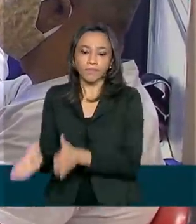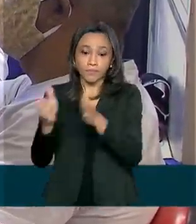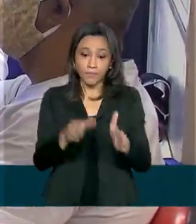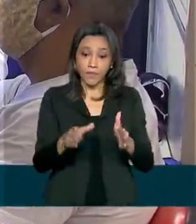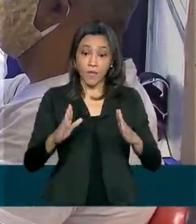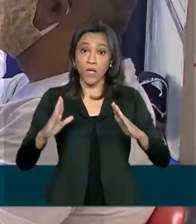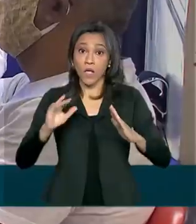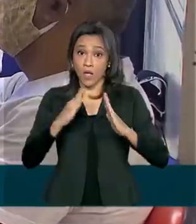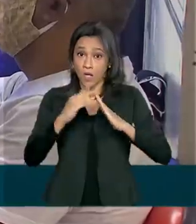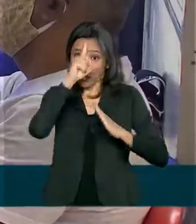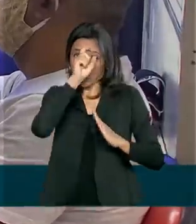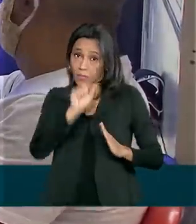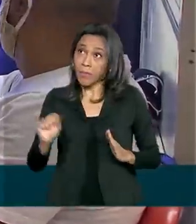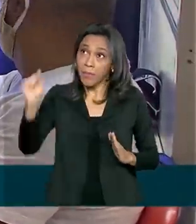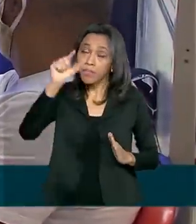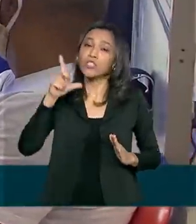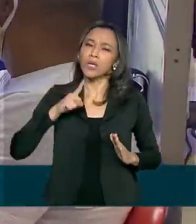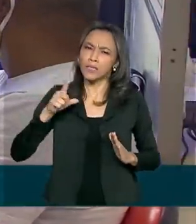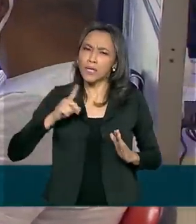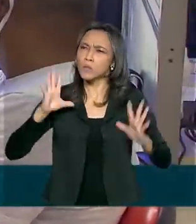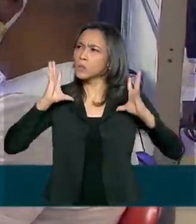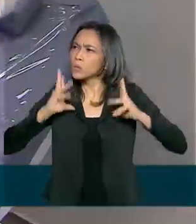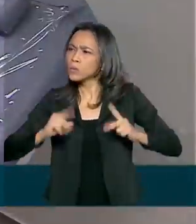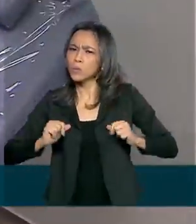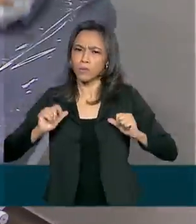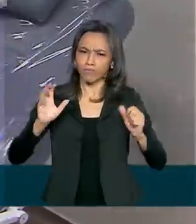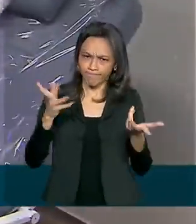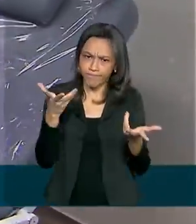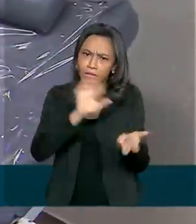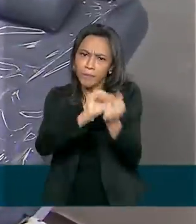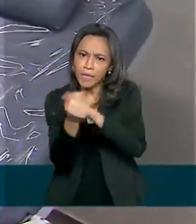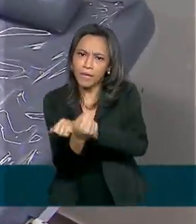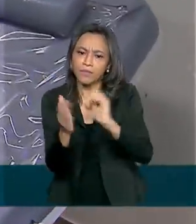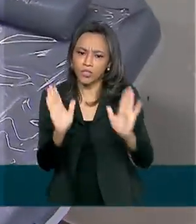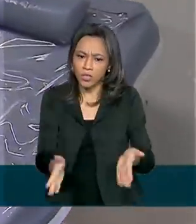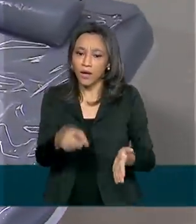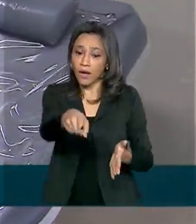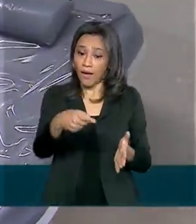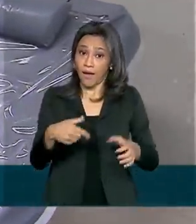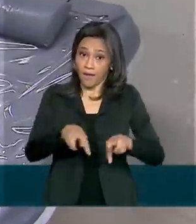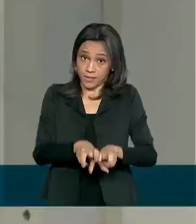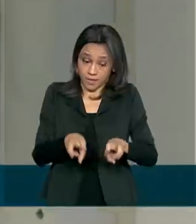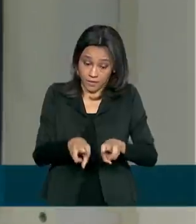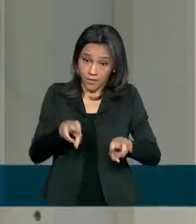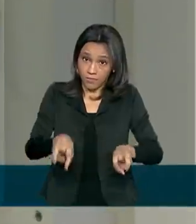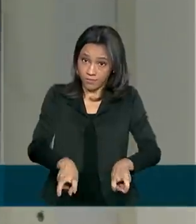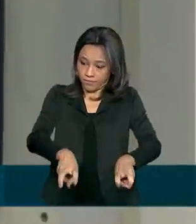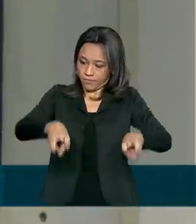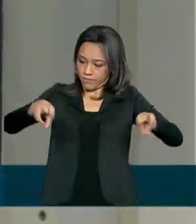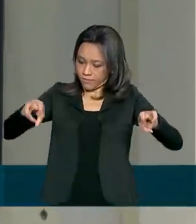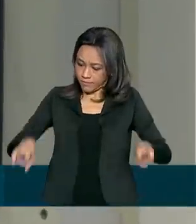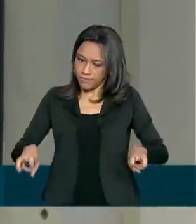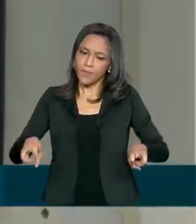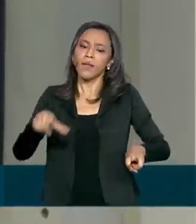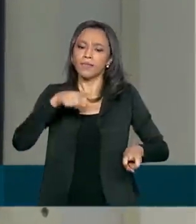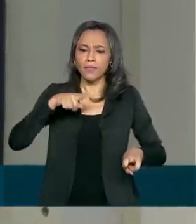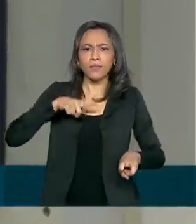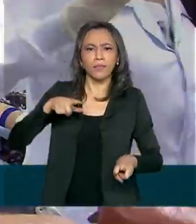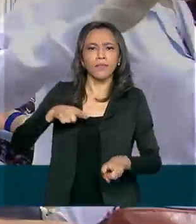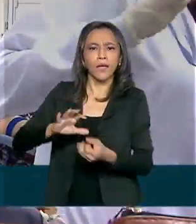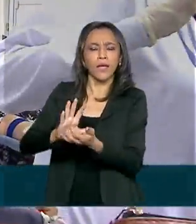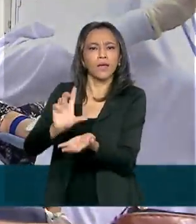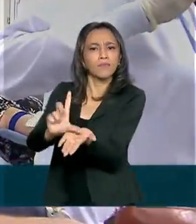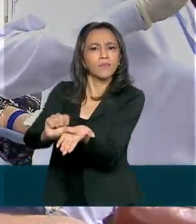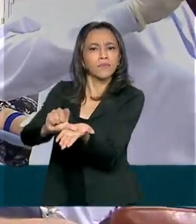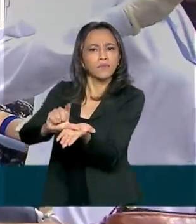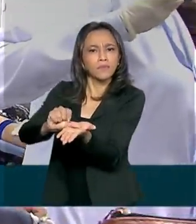adaptados para atender nesse período de pandemia. As cadeiras estão mais espaçadas. Tem álcool gel em abundância.